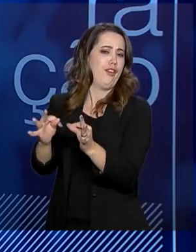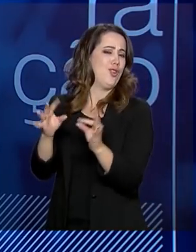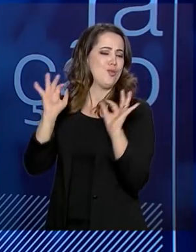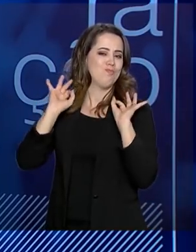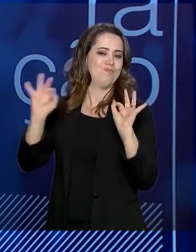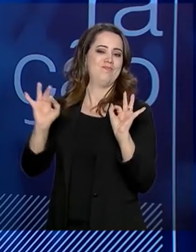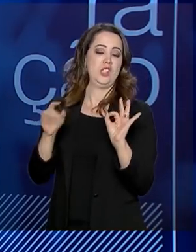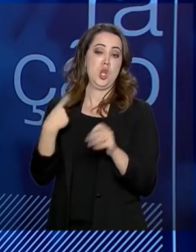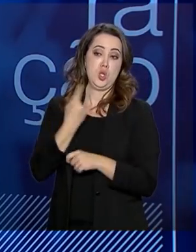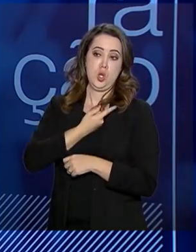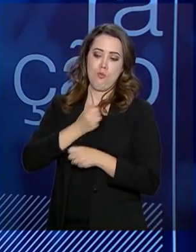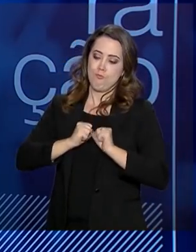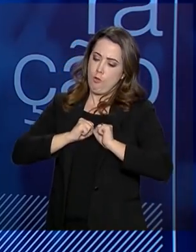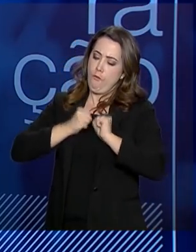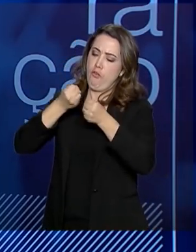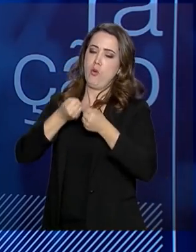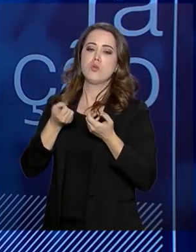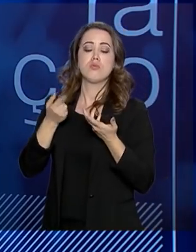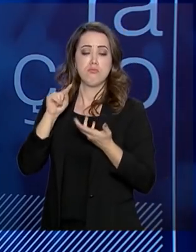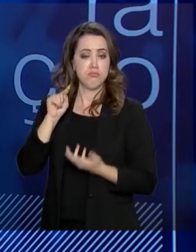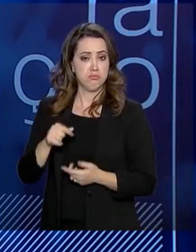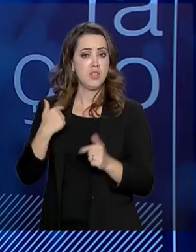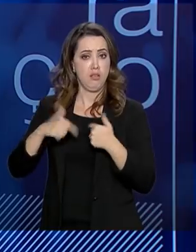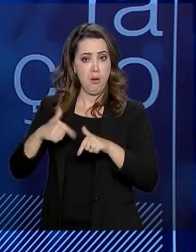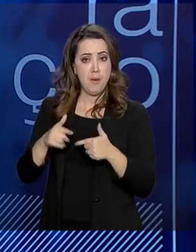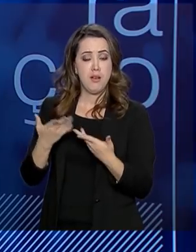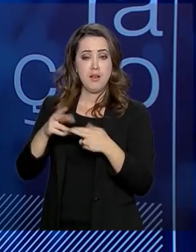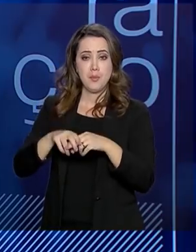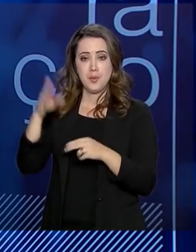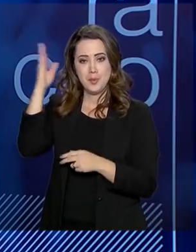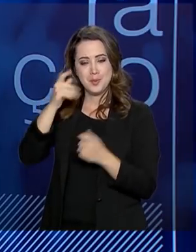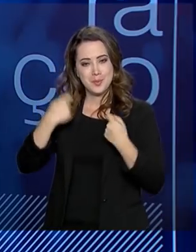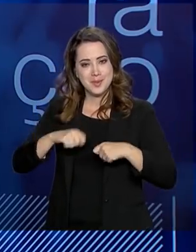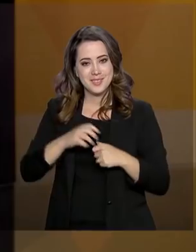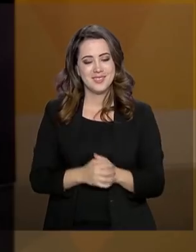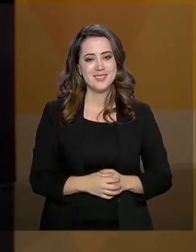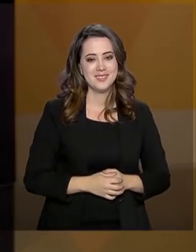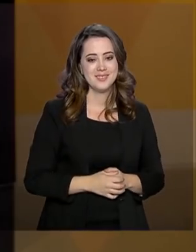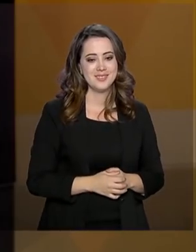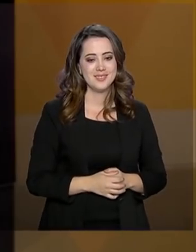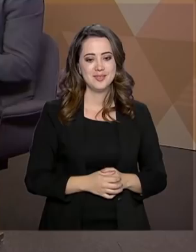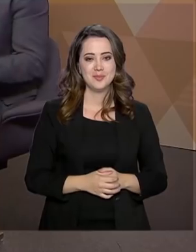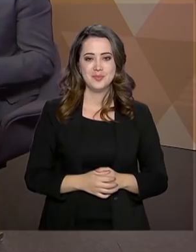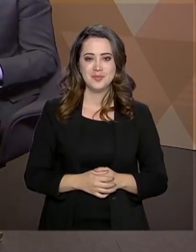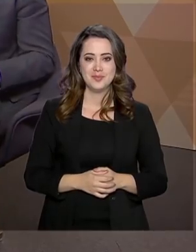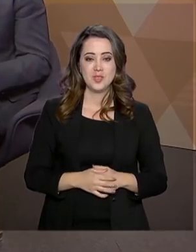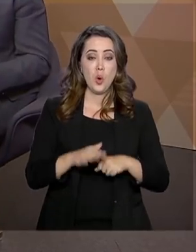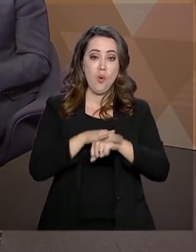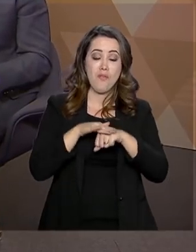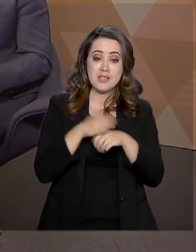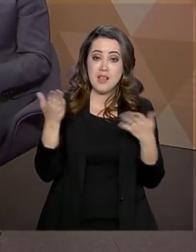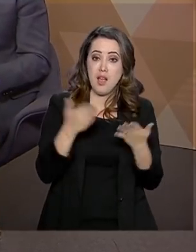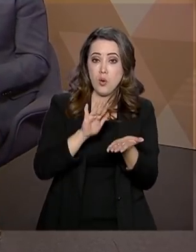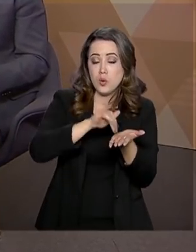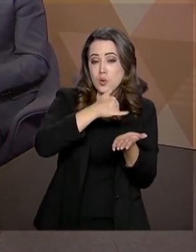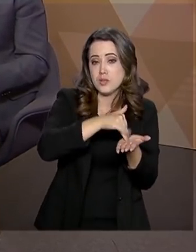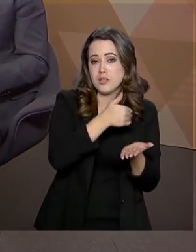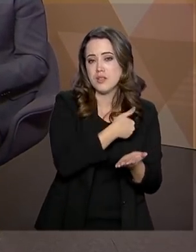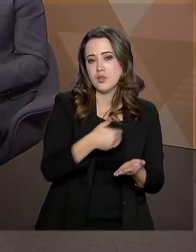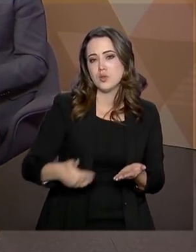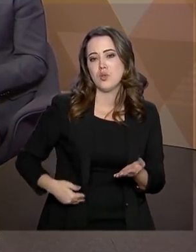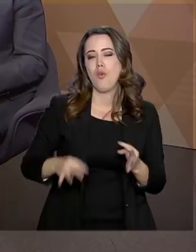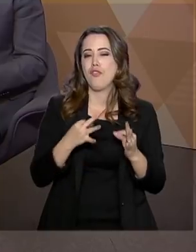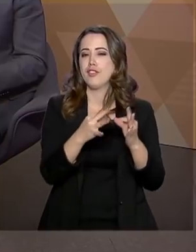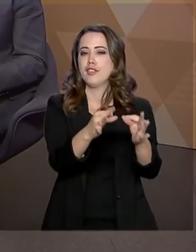Nós estamos dedicados a esse esforço porque o brasileiro merece. Eu conversei com o secretário de governo